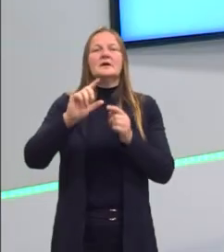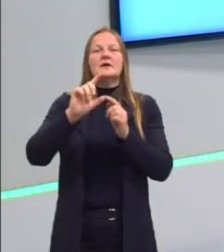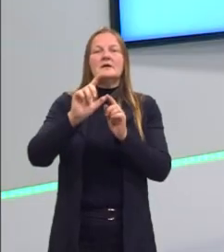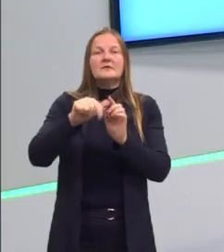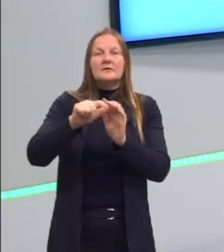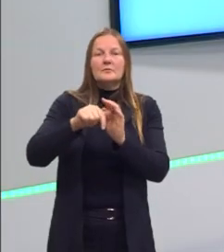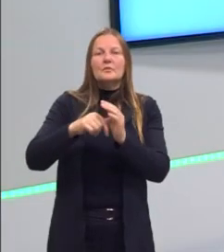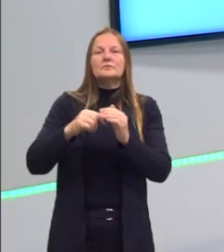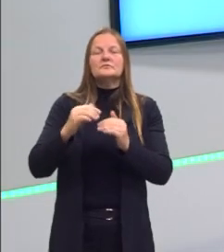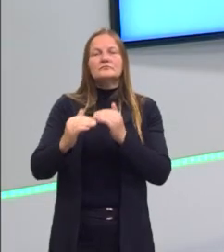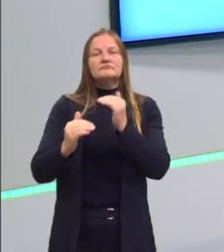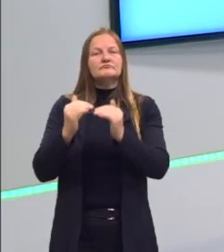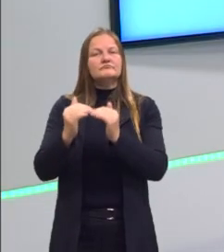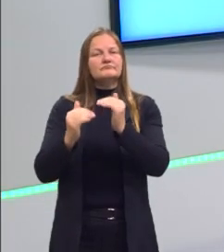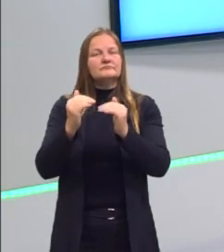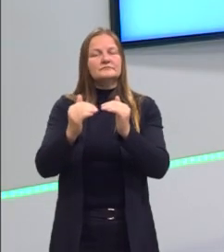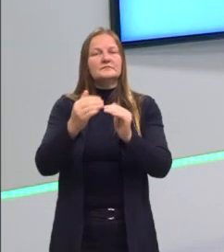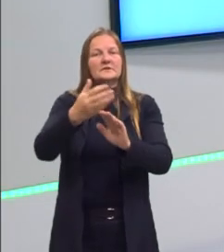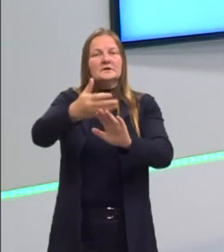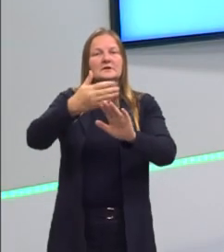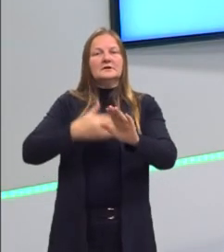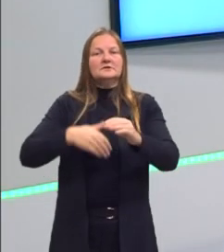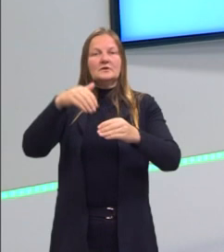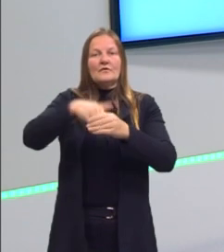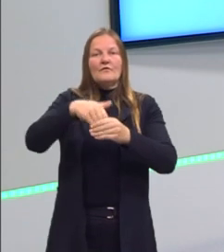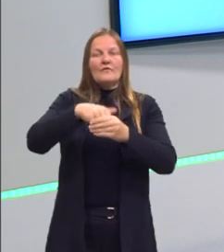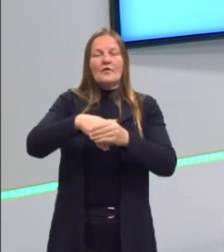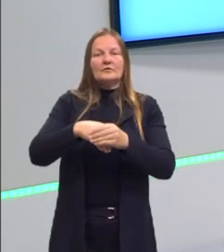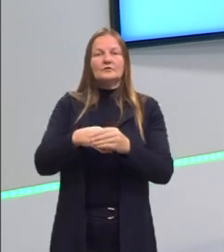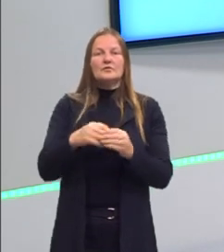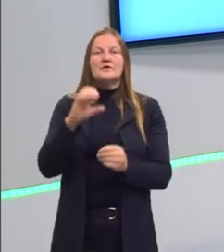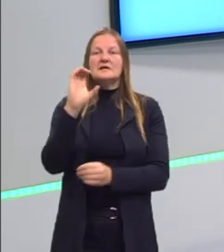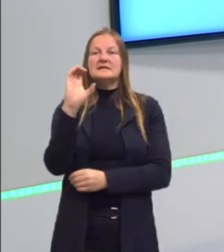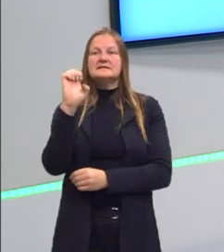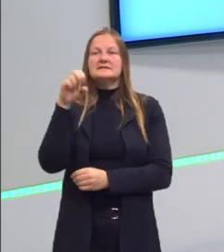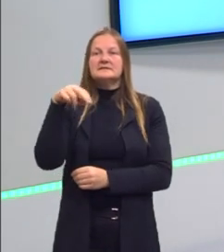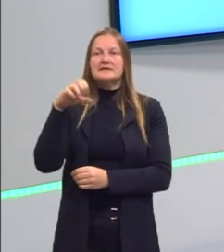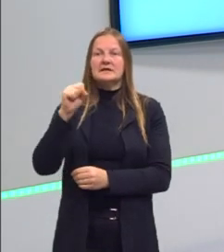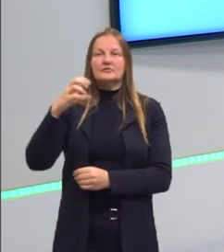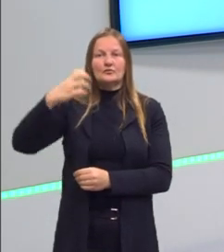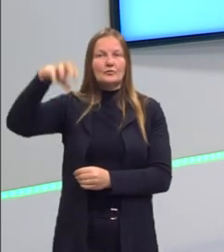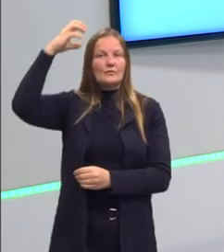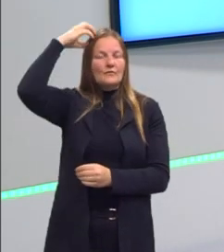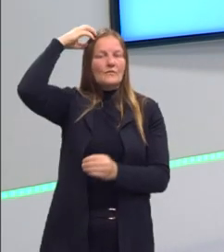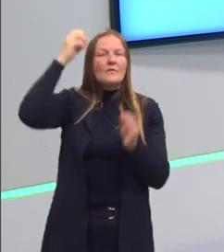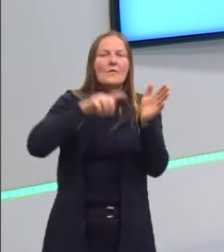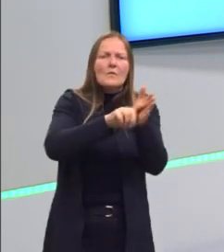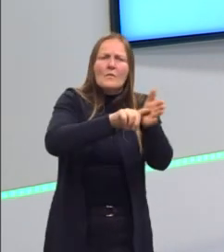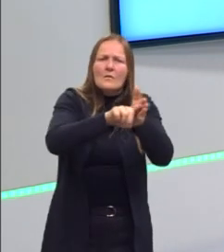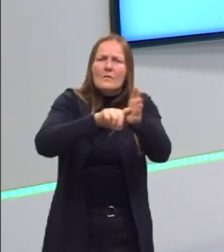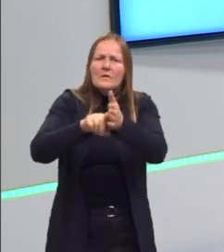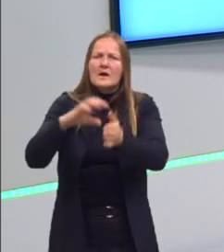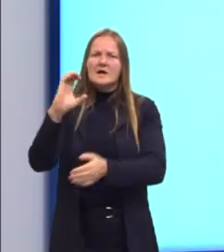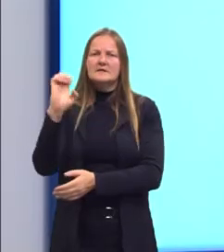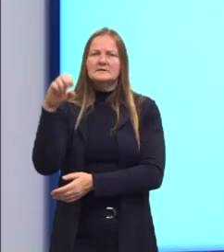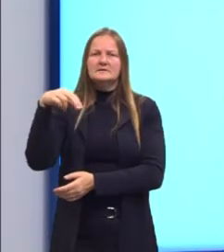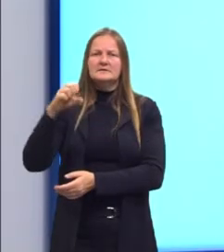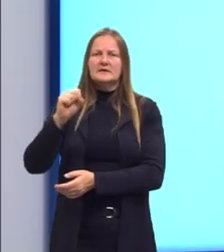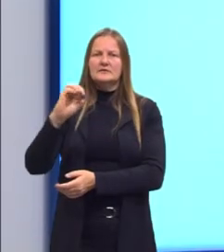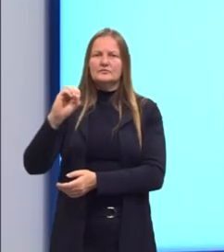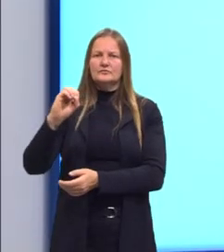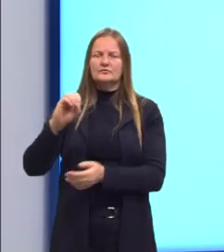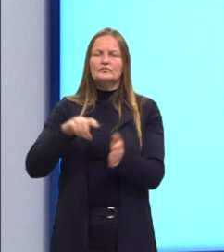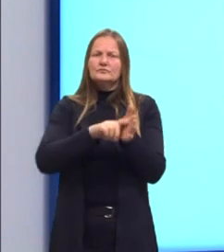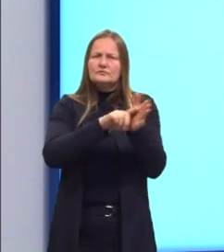E se tem daí, antes se tinha o voto censitário, durante a monarquia. Essa Constituição de 1891, na